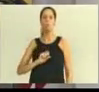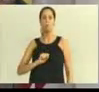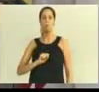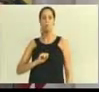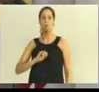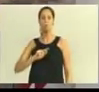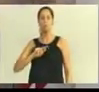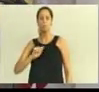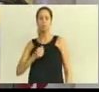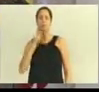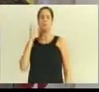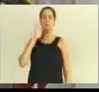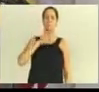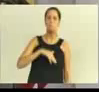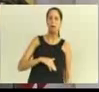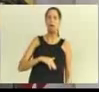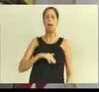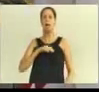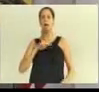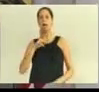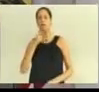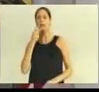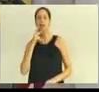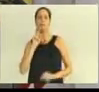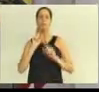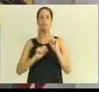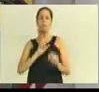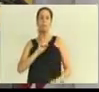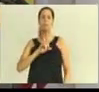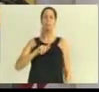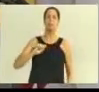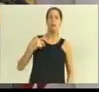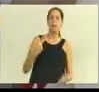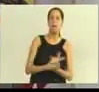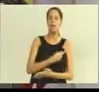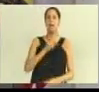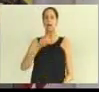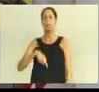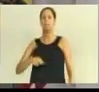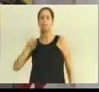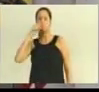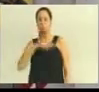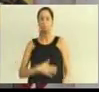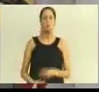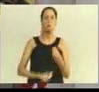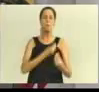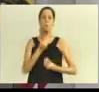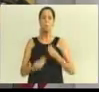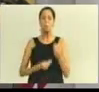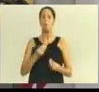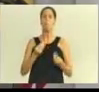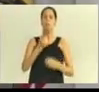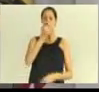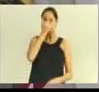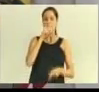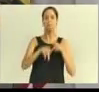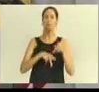Porque o SIGA é isso, o SIGA é aquilo, é um absurdo o que o SIGA faz com os trabalhadores, é um absurdo o que o SIGA faz com a população. Agora